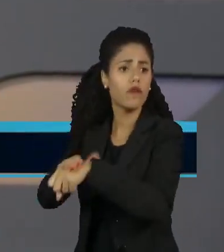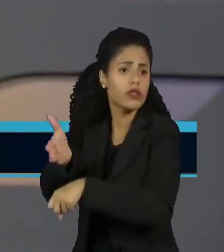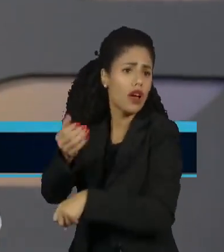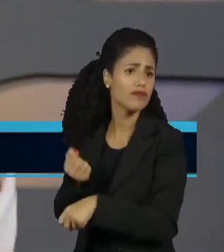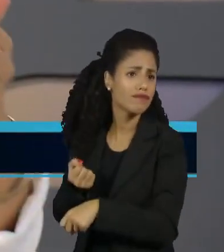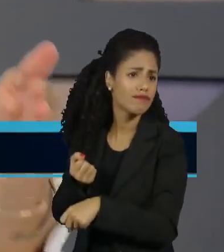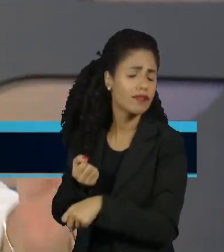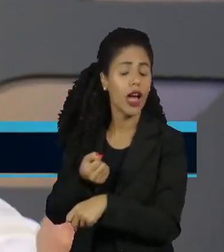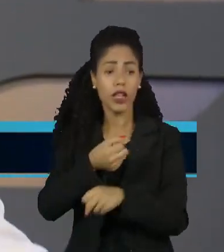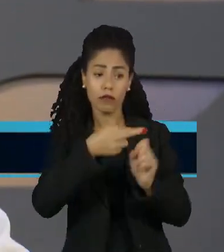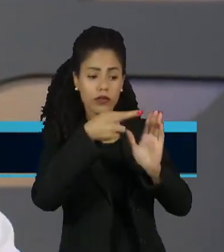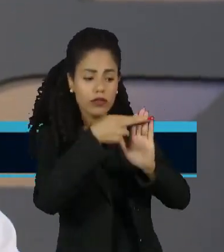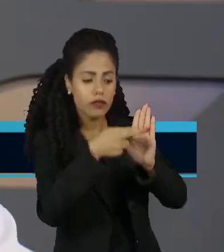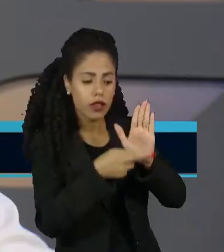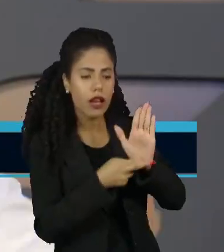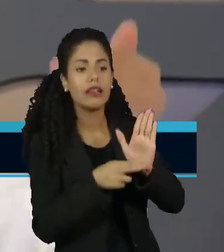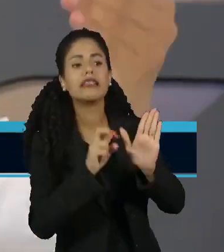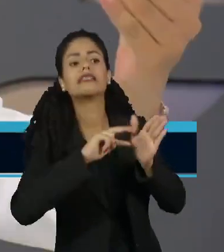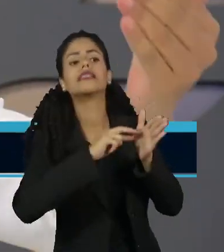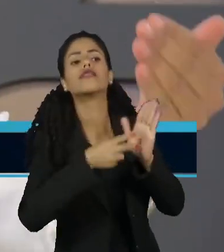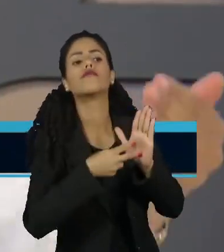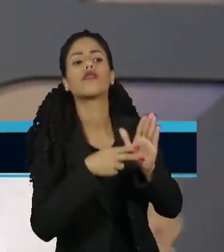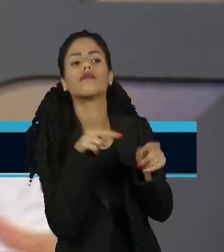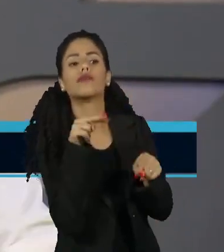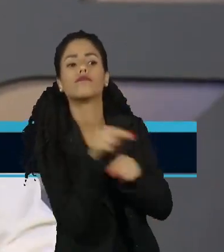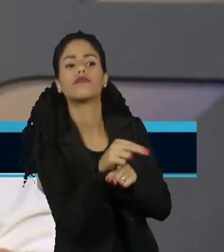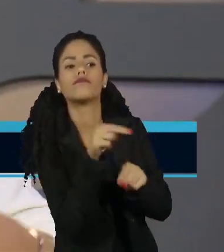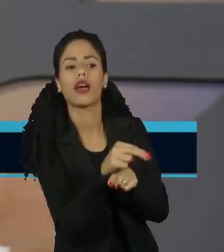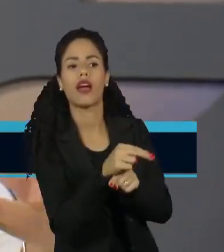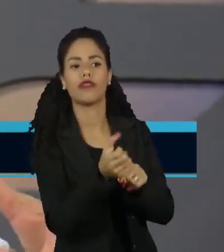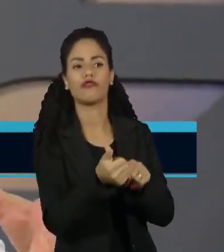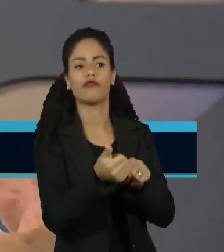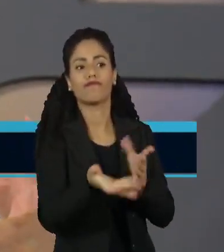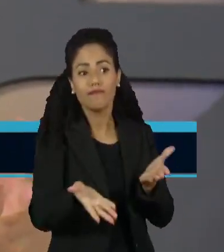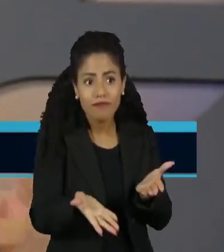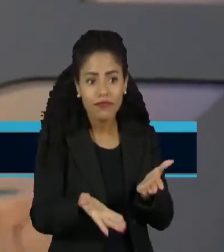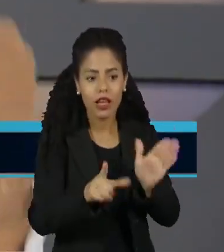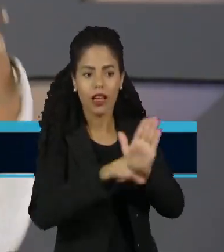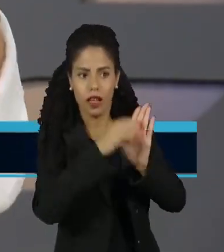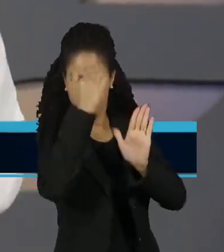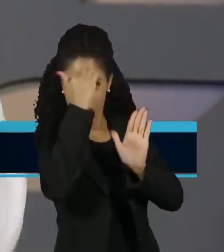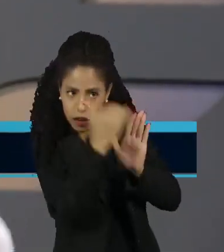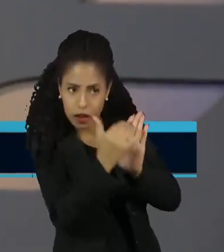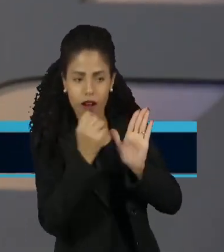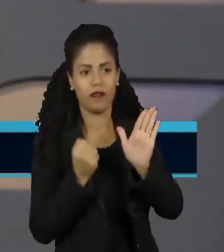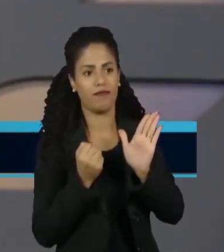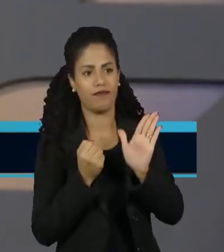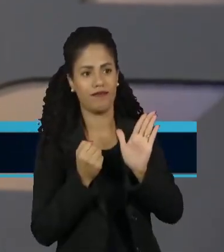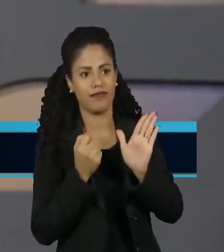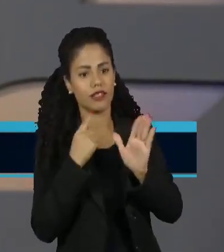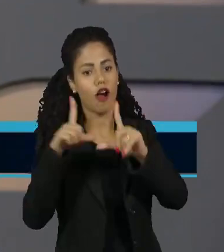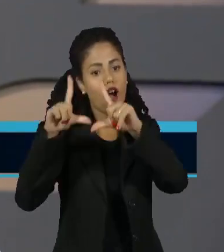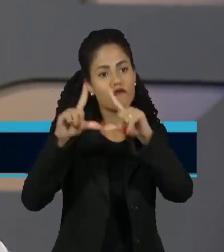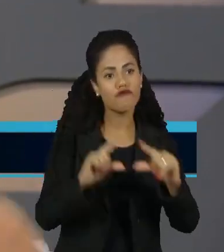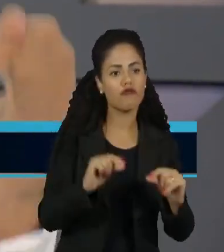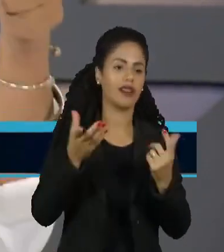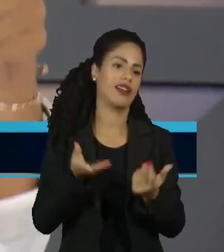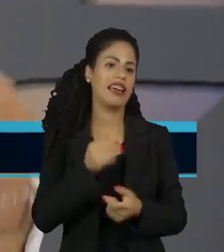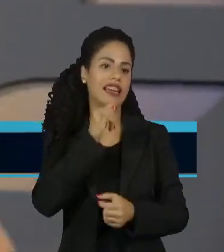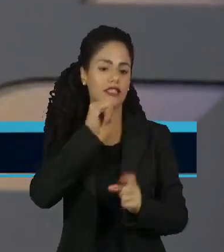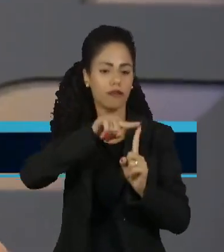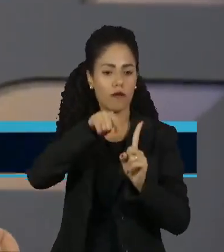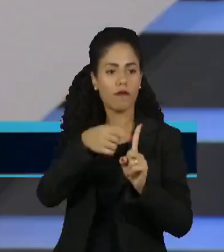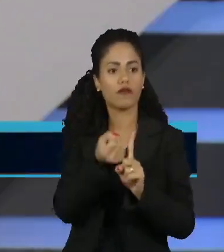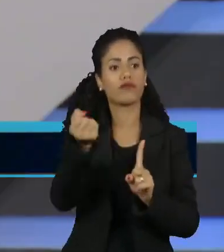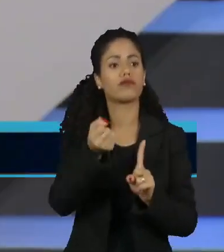regulamenta, você protege as mulheres, você melhora muito a saúde pública e se reduz o número de abortos. Então,